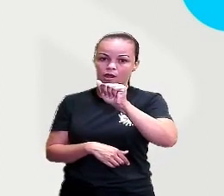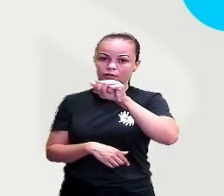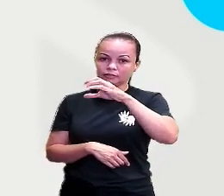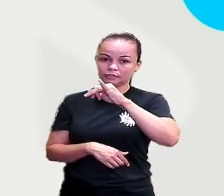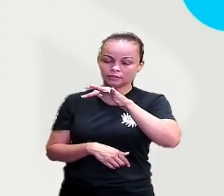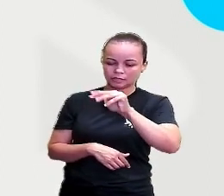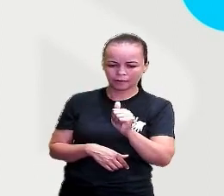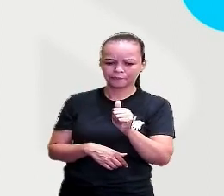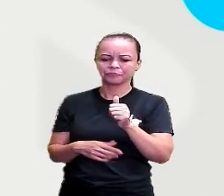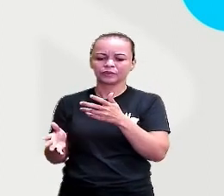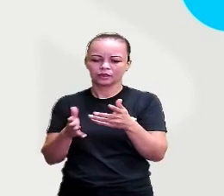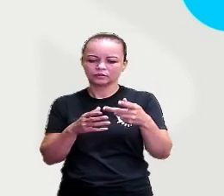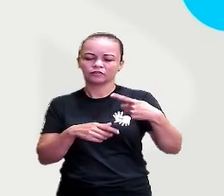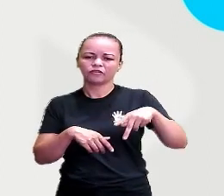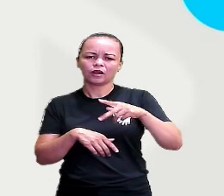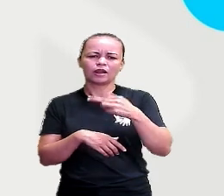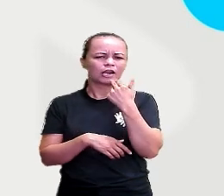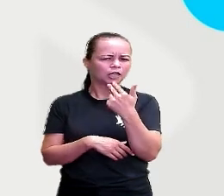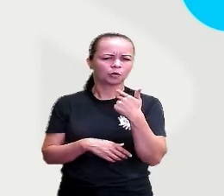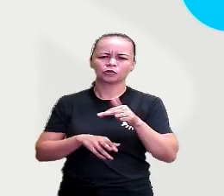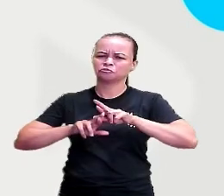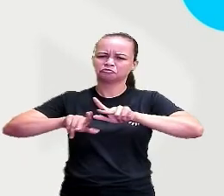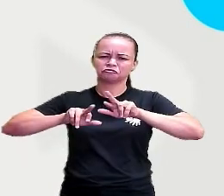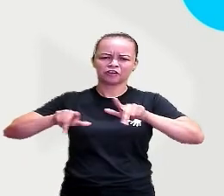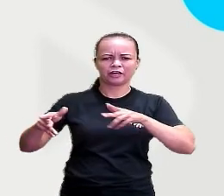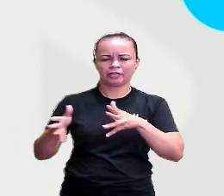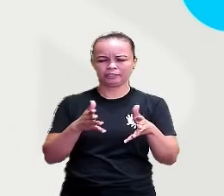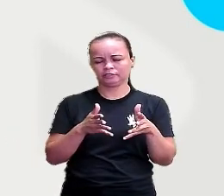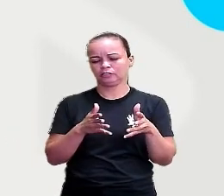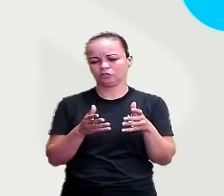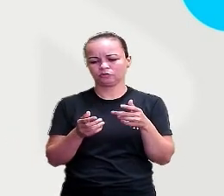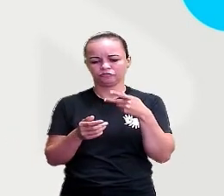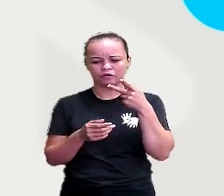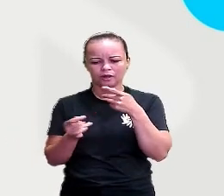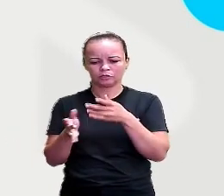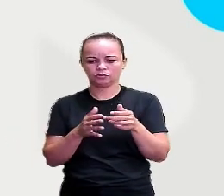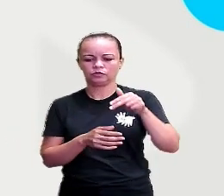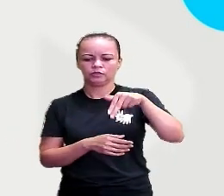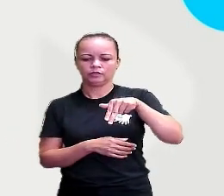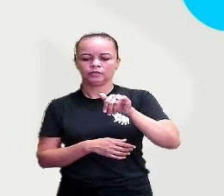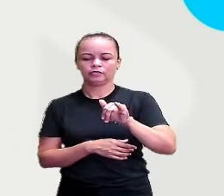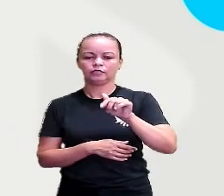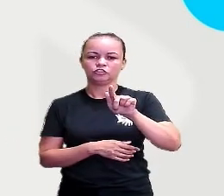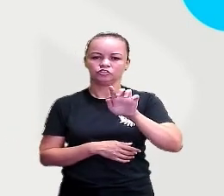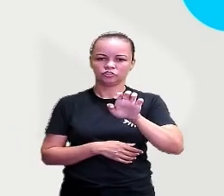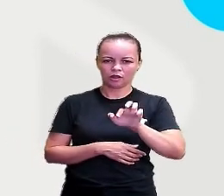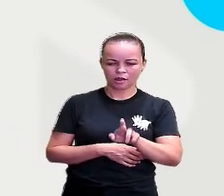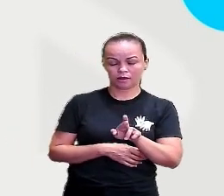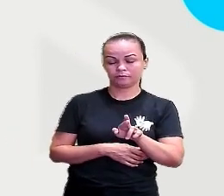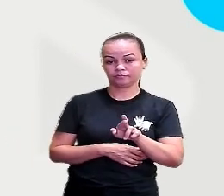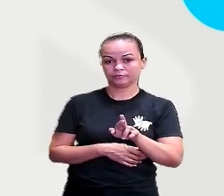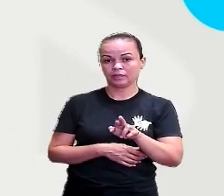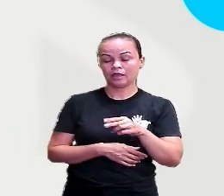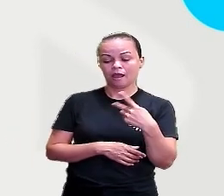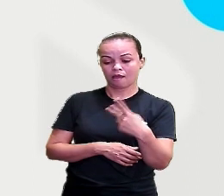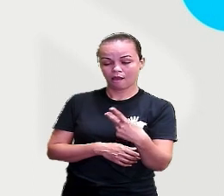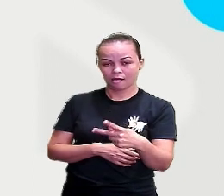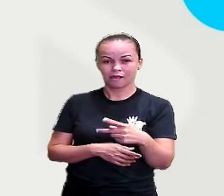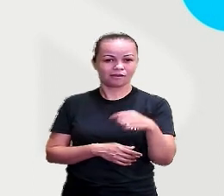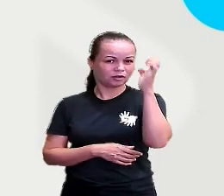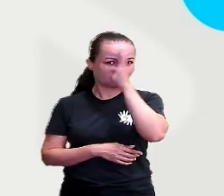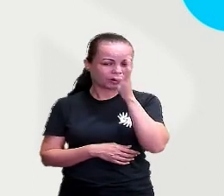muitas línguas, como ocorre no Nigé. Em outros, há uma língua predominante, né? Como é aqui no Brasil. Aqui no Brasil, a língua